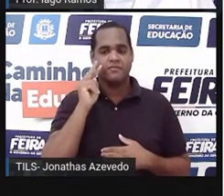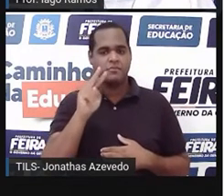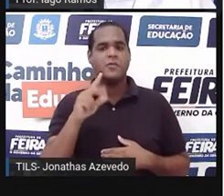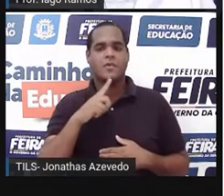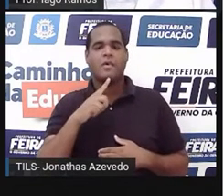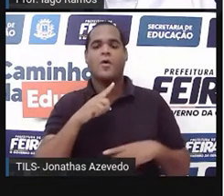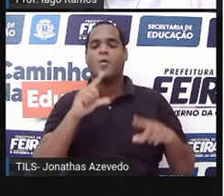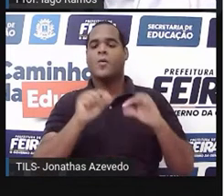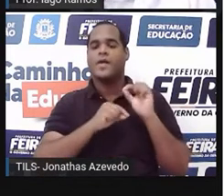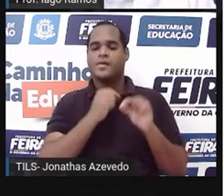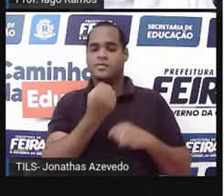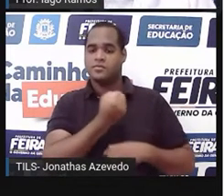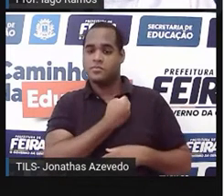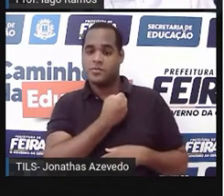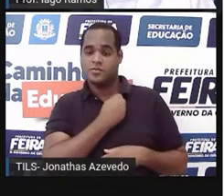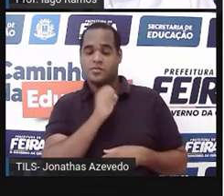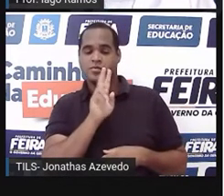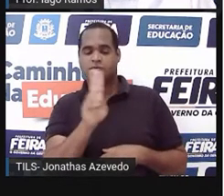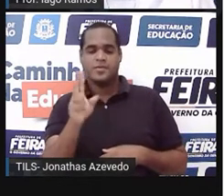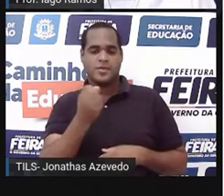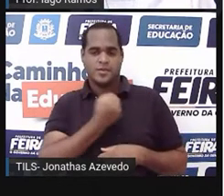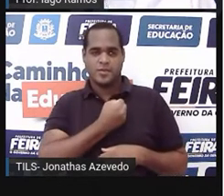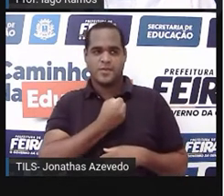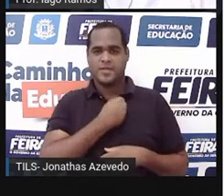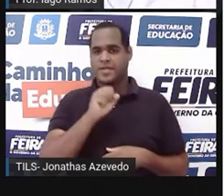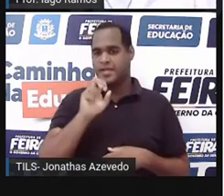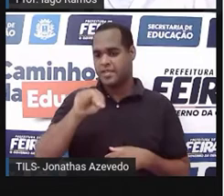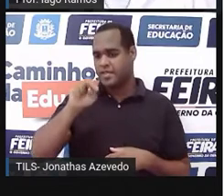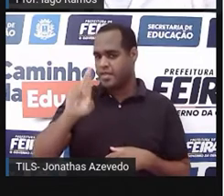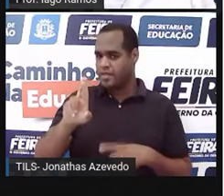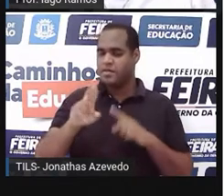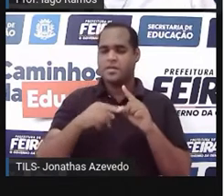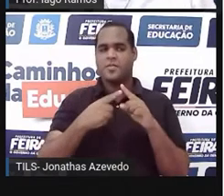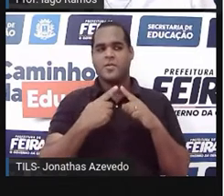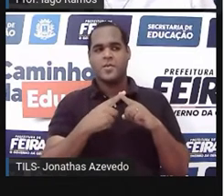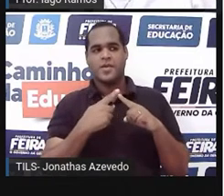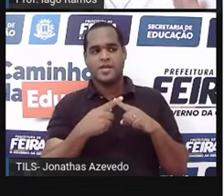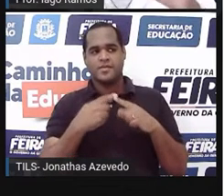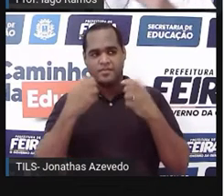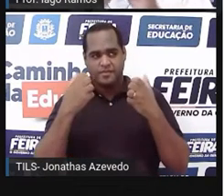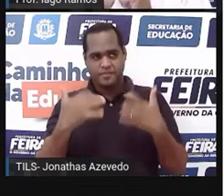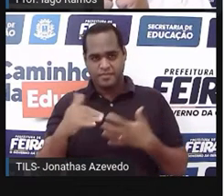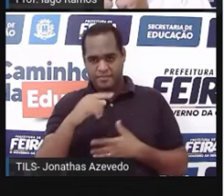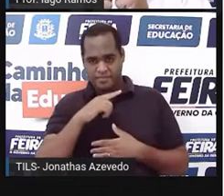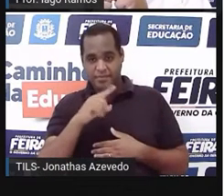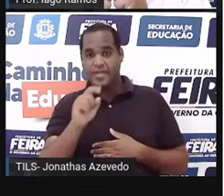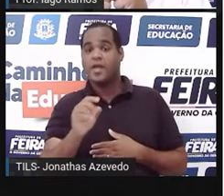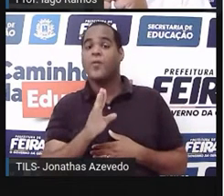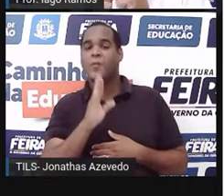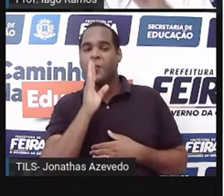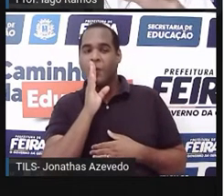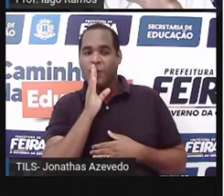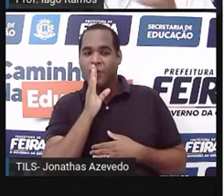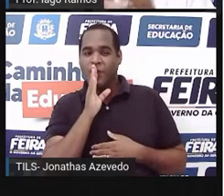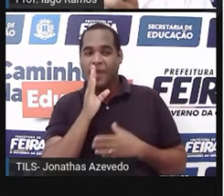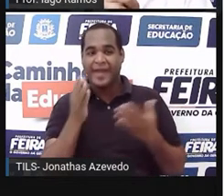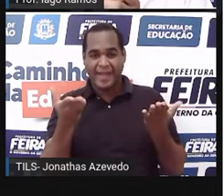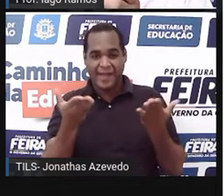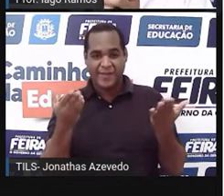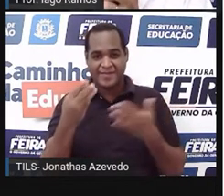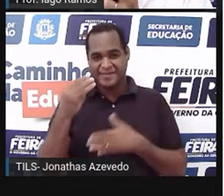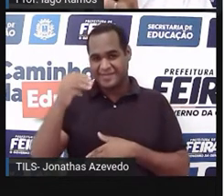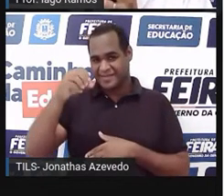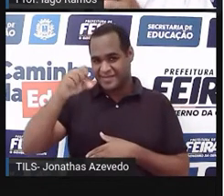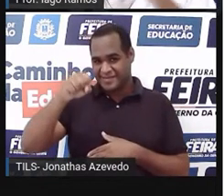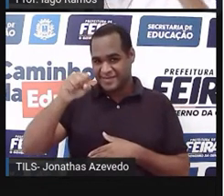o nome do número desse tipo de número é número racional. Mas o tempo está contando, eu vou me calar aqui, esses 30